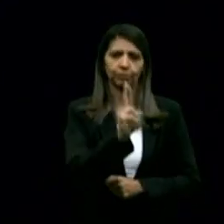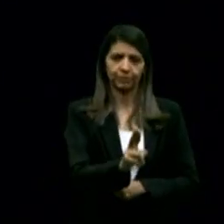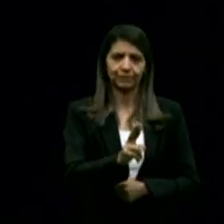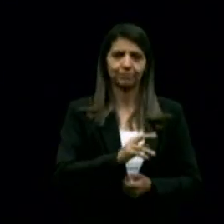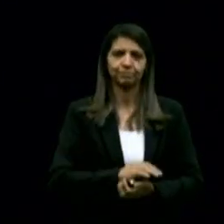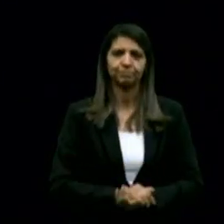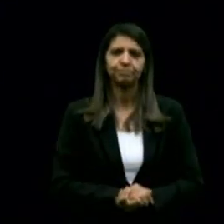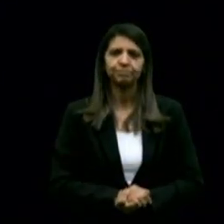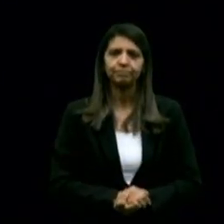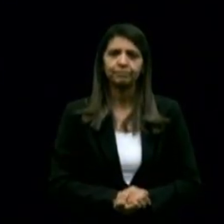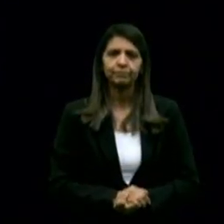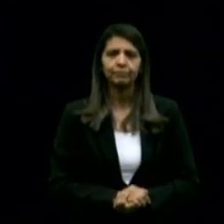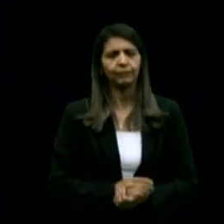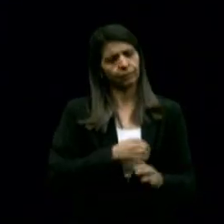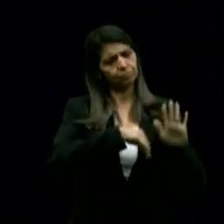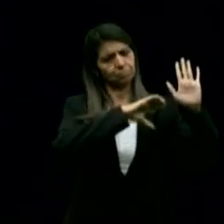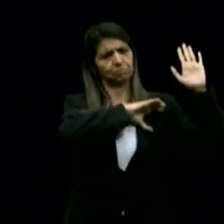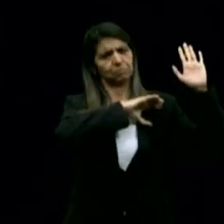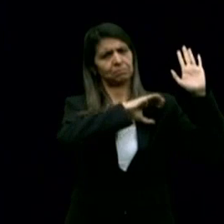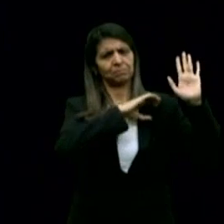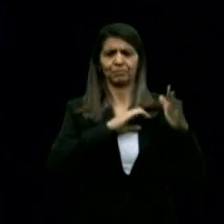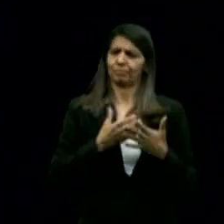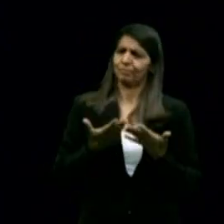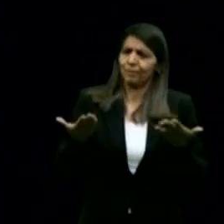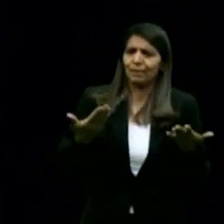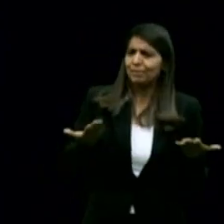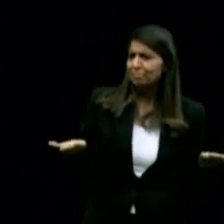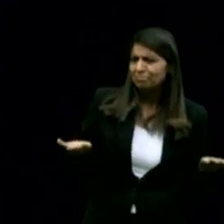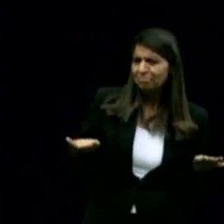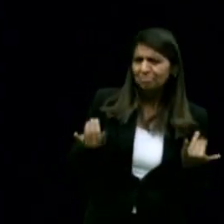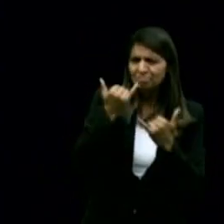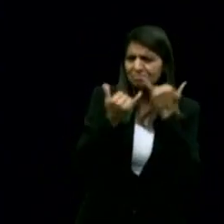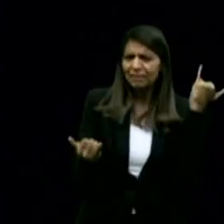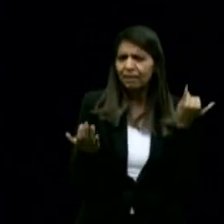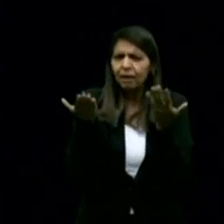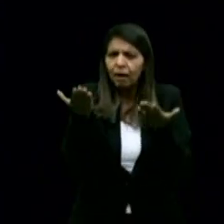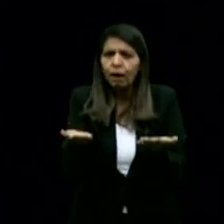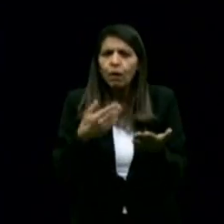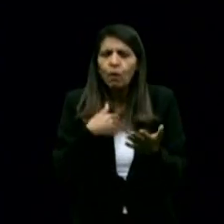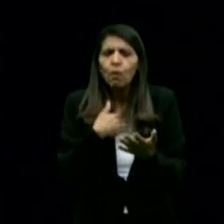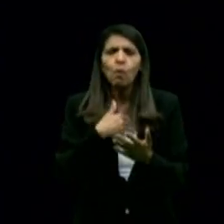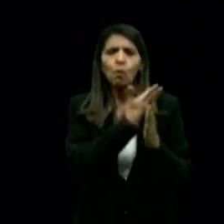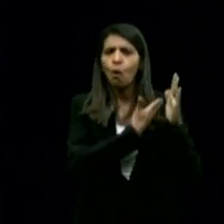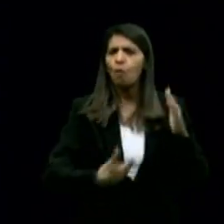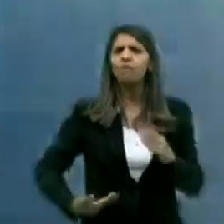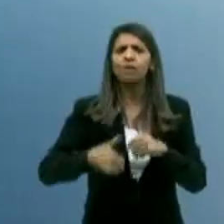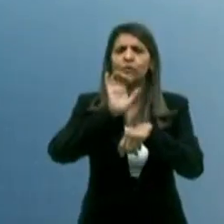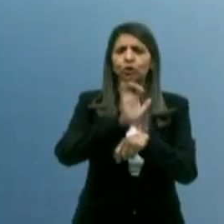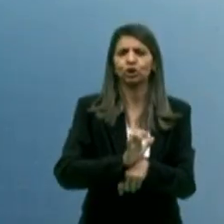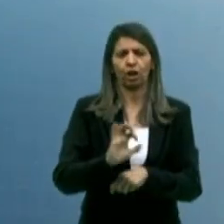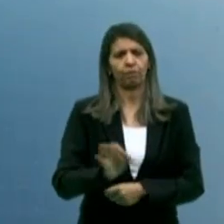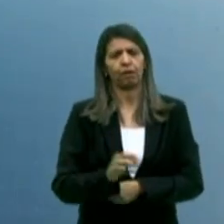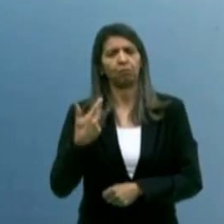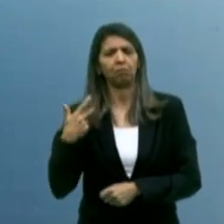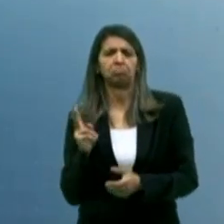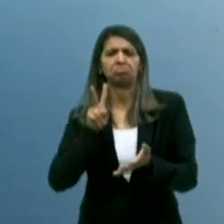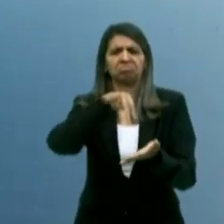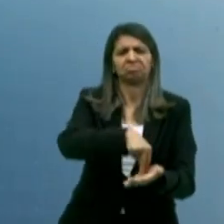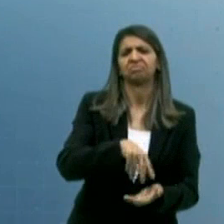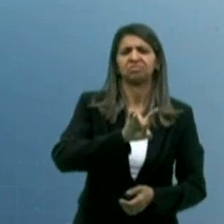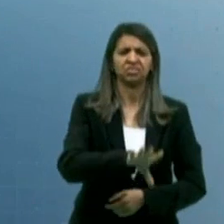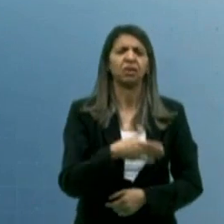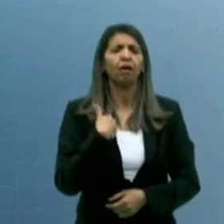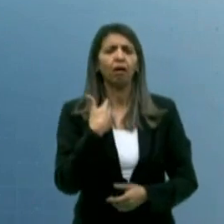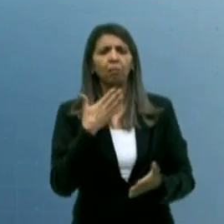Candidato, até parece que o senhor não é governador do Estado. O senhor vem para um debate, como em todos os outros, só com conversa, com promessa.